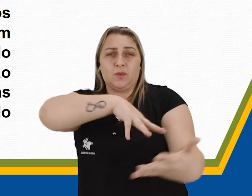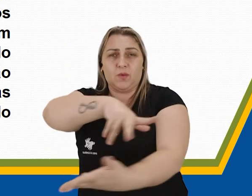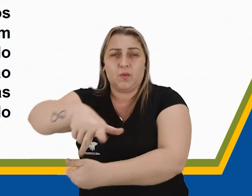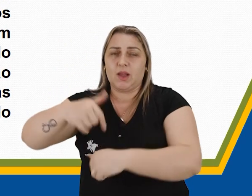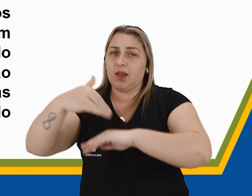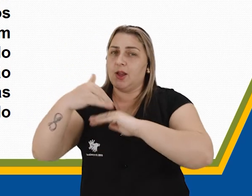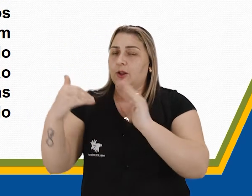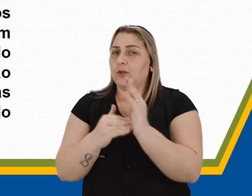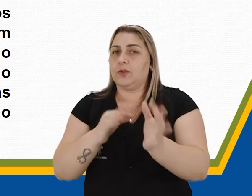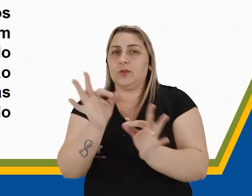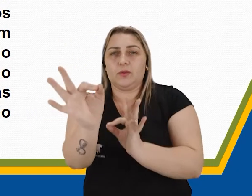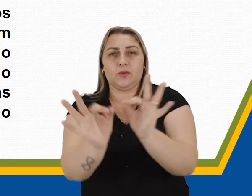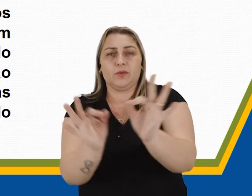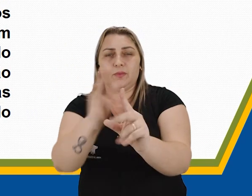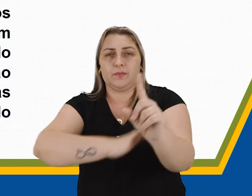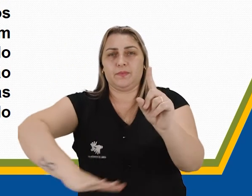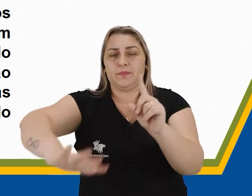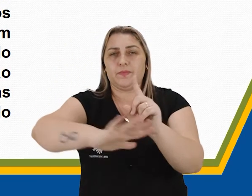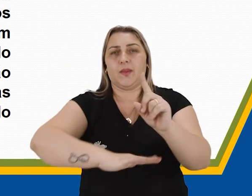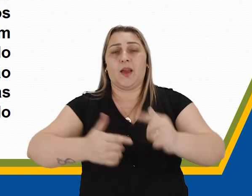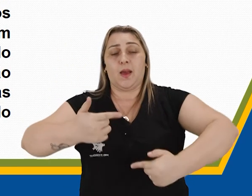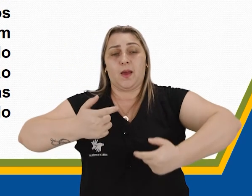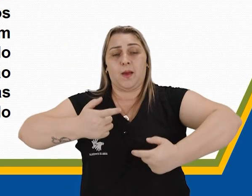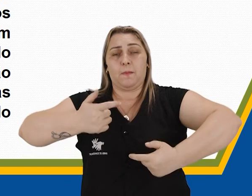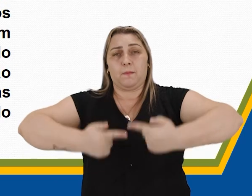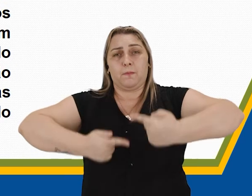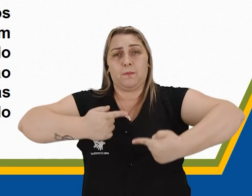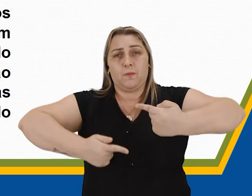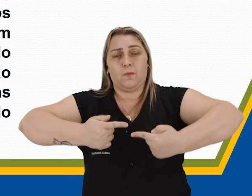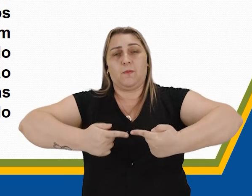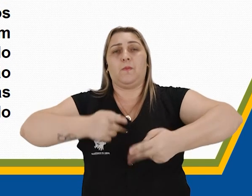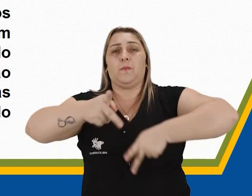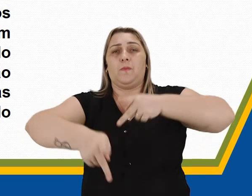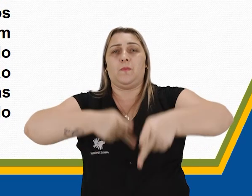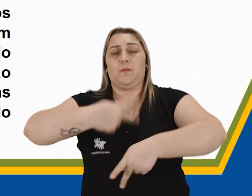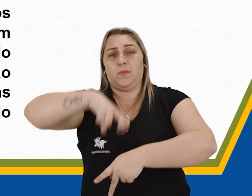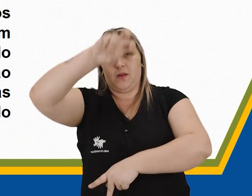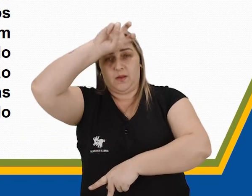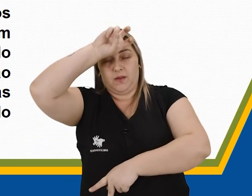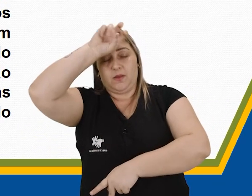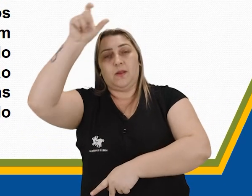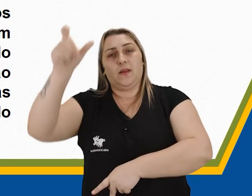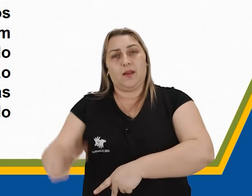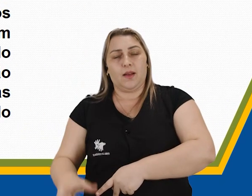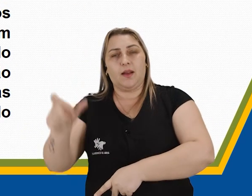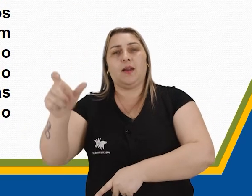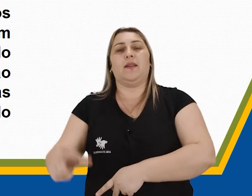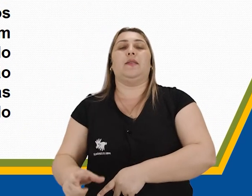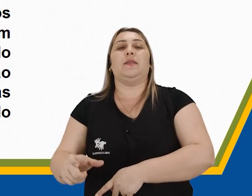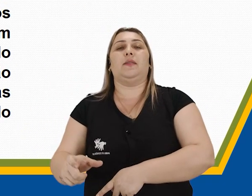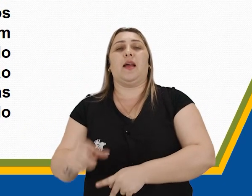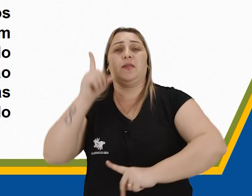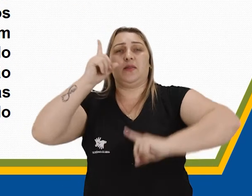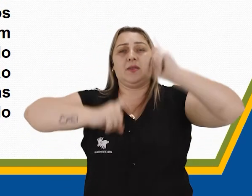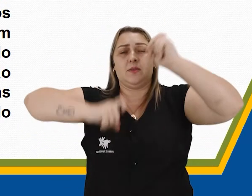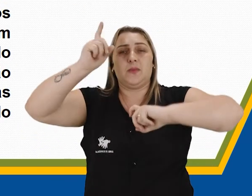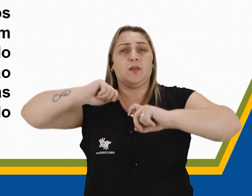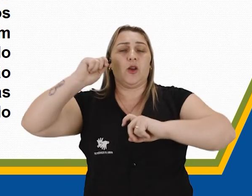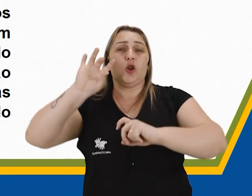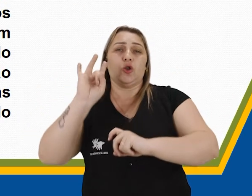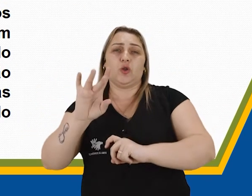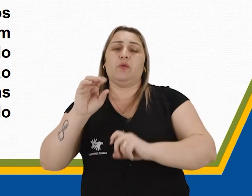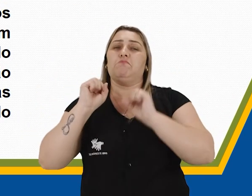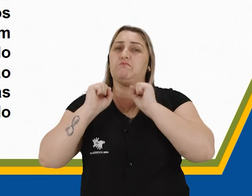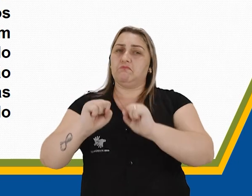em toda a organização social e política do povo egípcio. As expressões artísticas só podiam estar